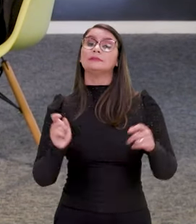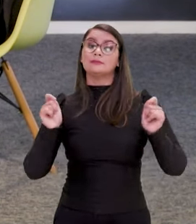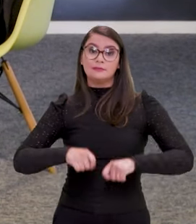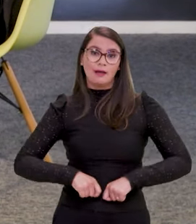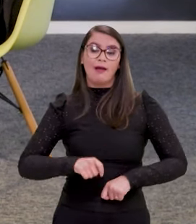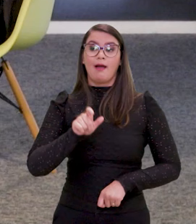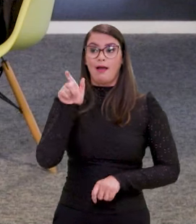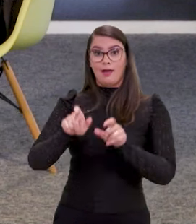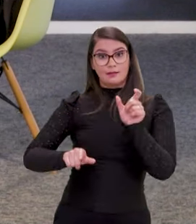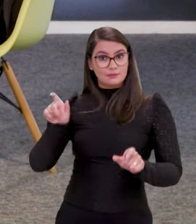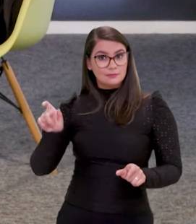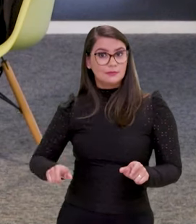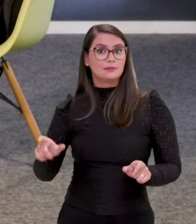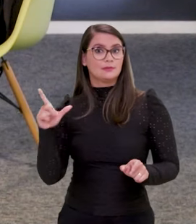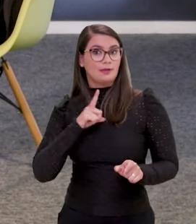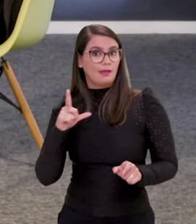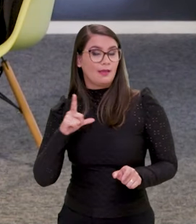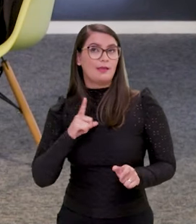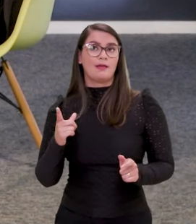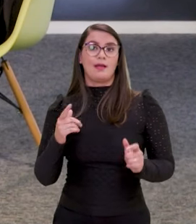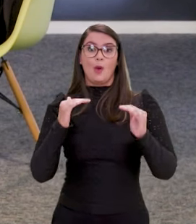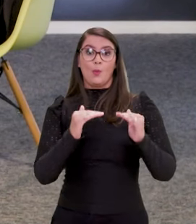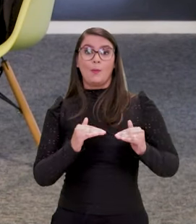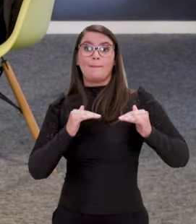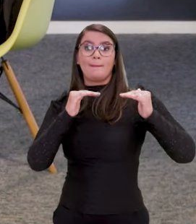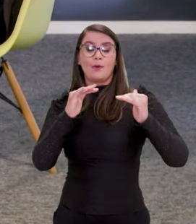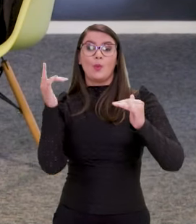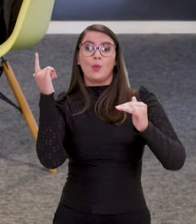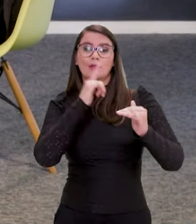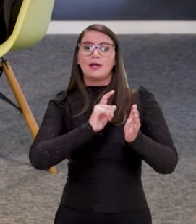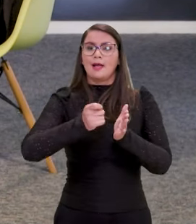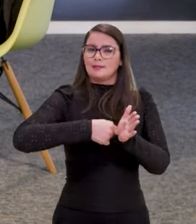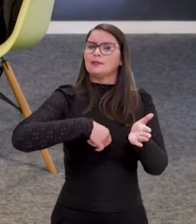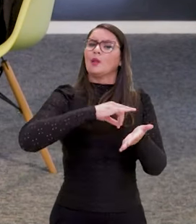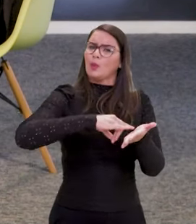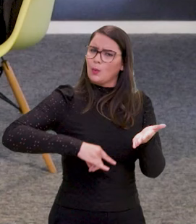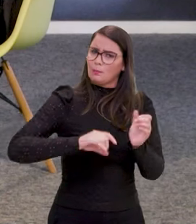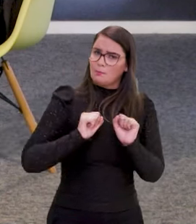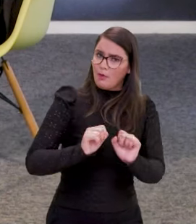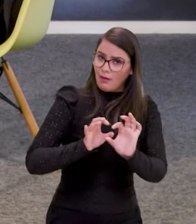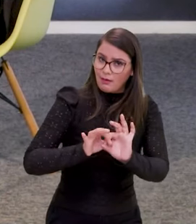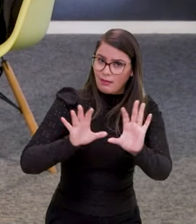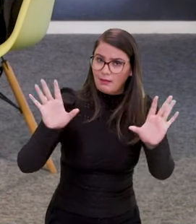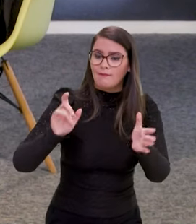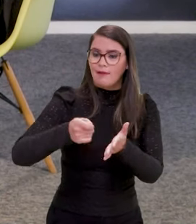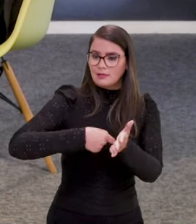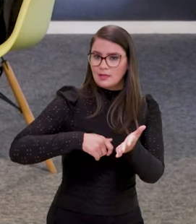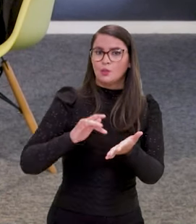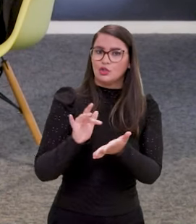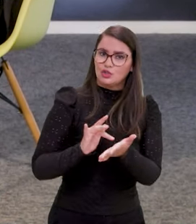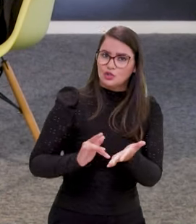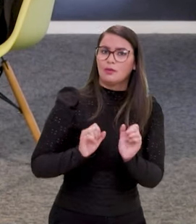permite que essa pessoa tenha um nível maior, que ela consiga assinar os documentos com assinatura